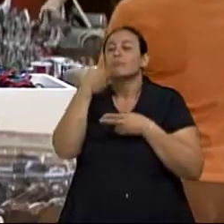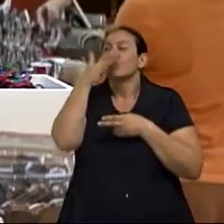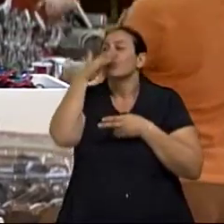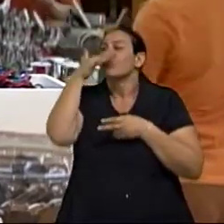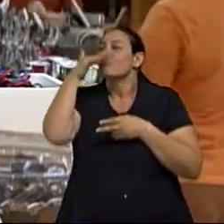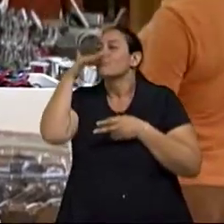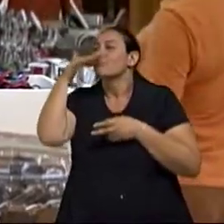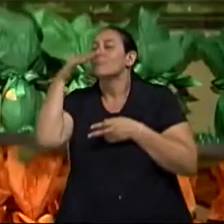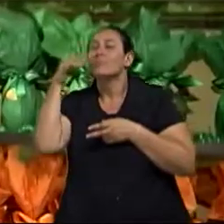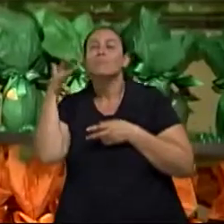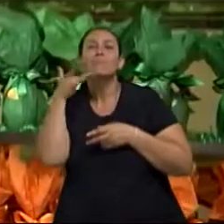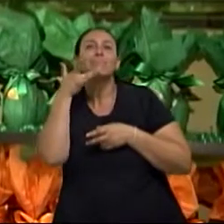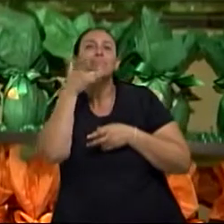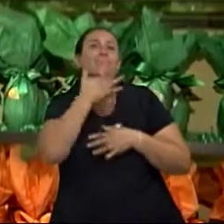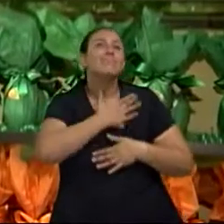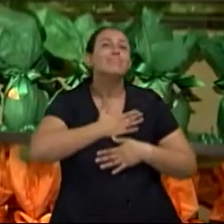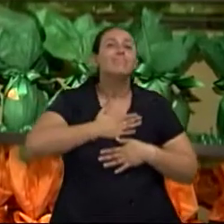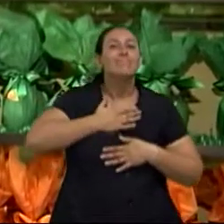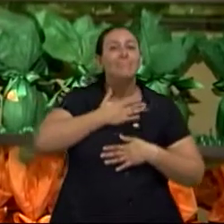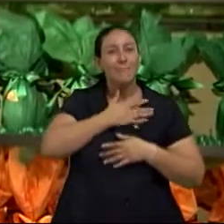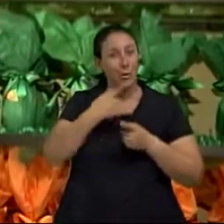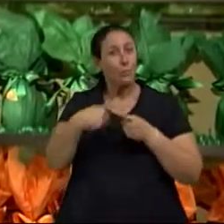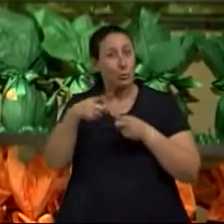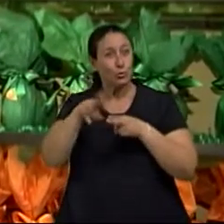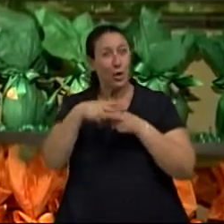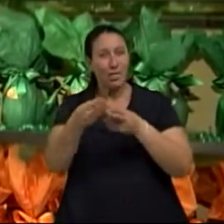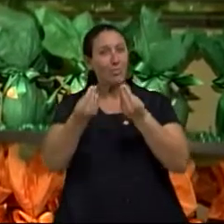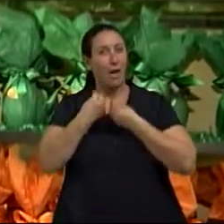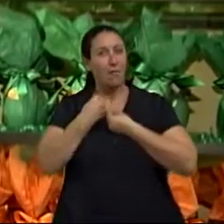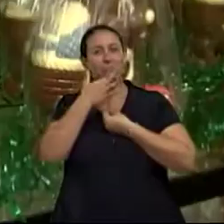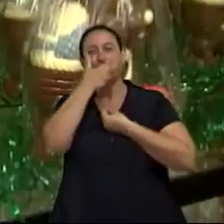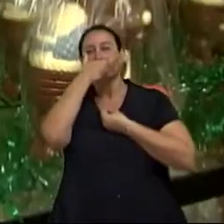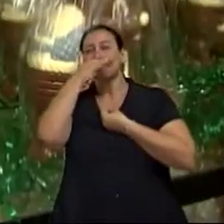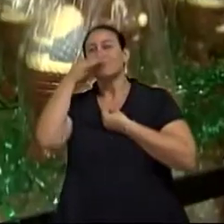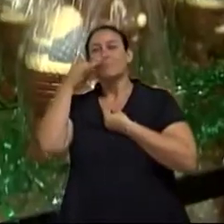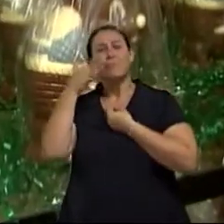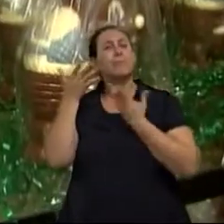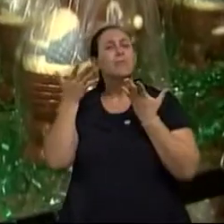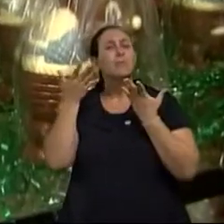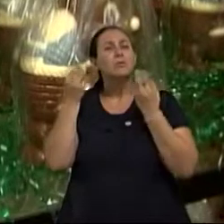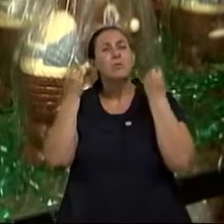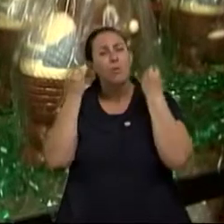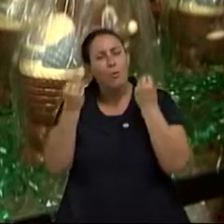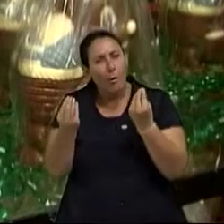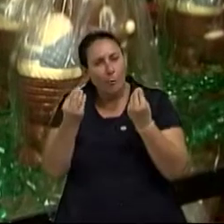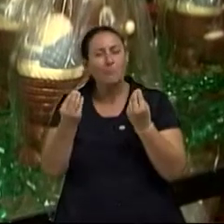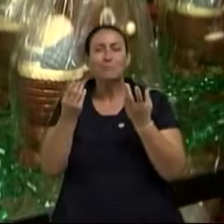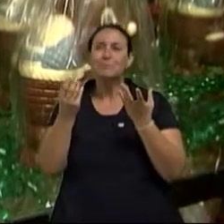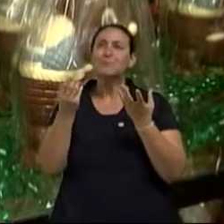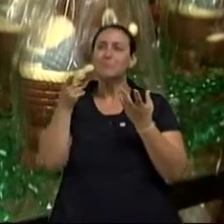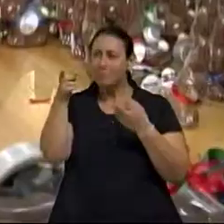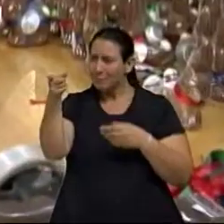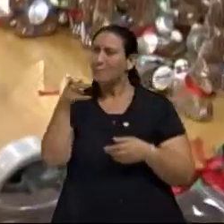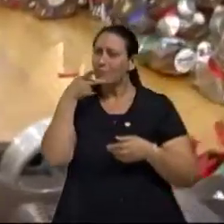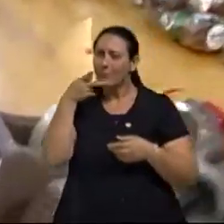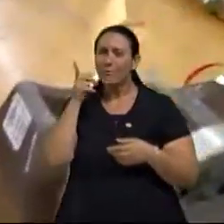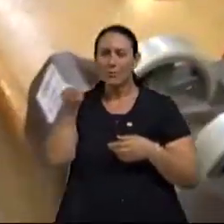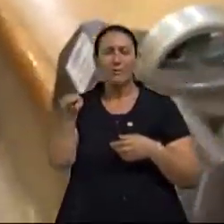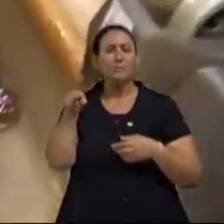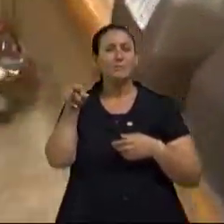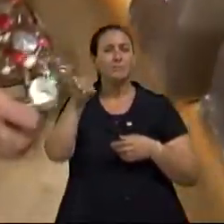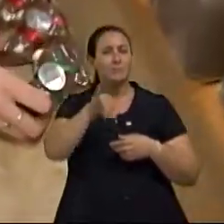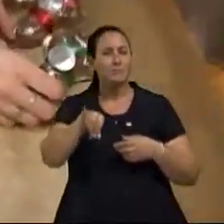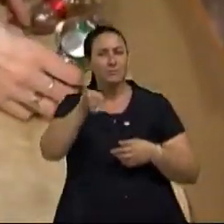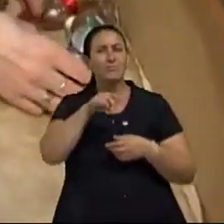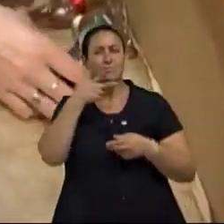já dá aquele bem-estar, aquela coisa de gratificação. Mas além disso, e tu falaste em palavras-chave hoje,